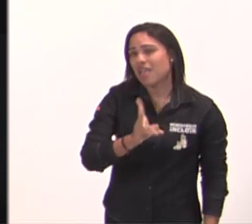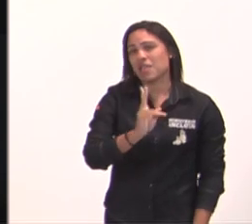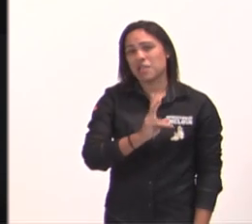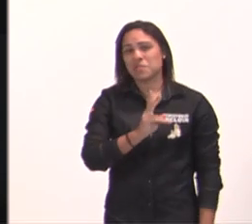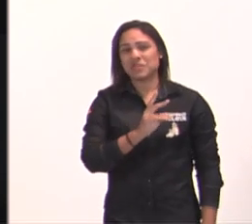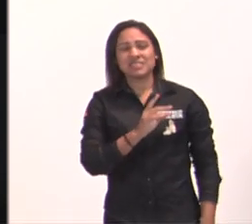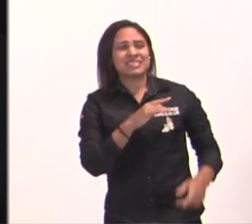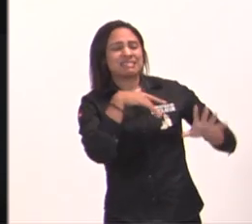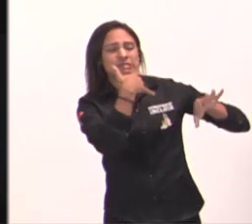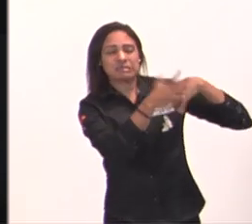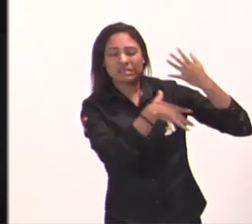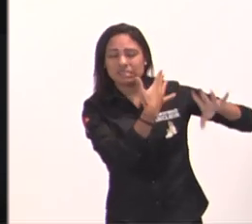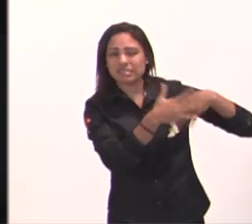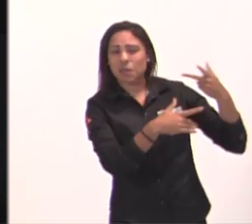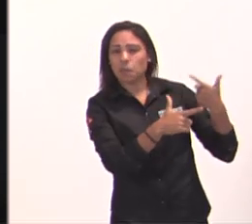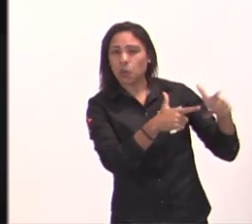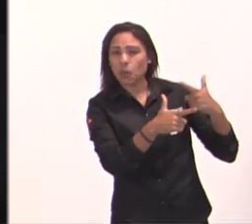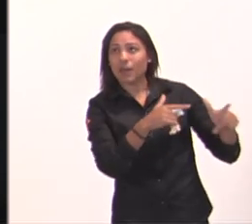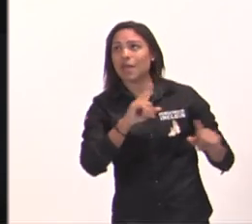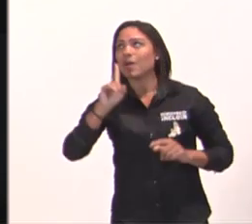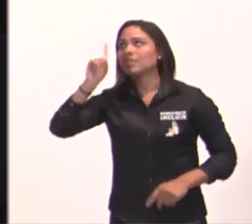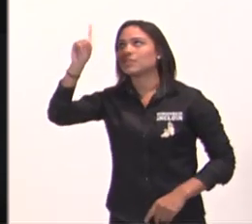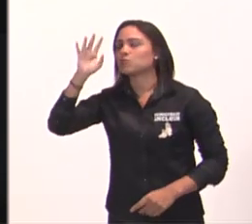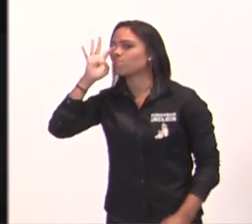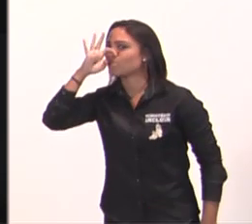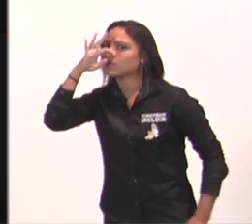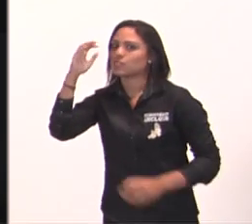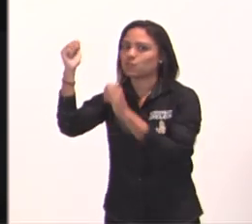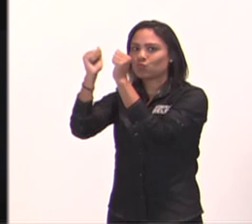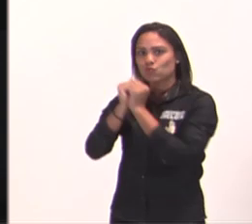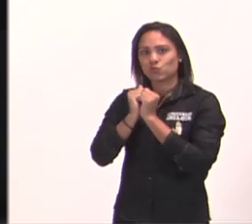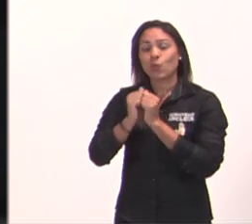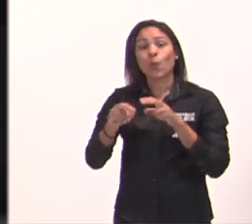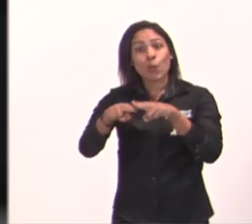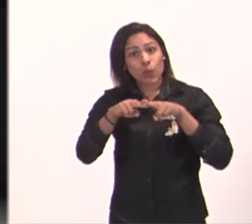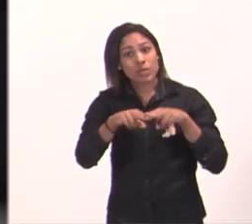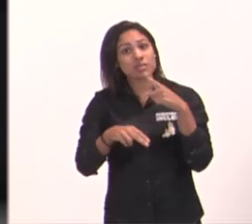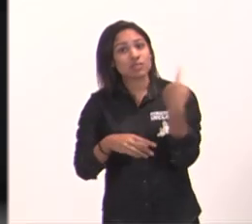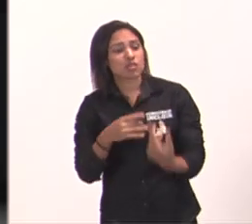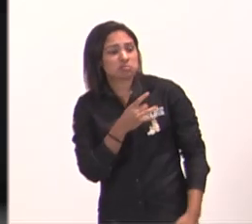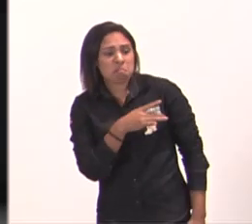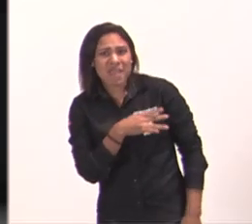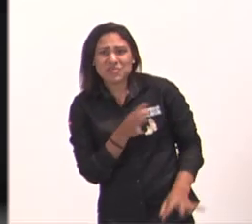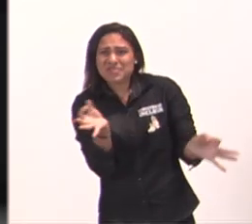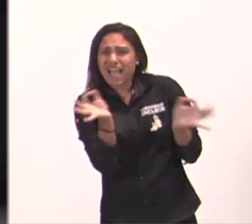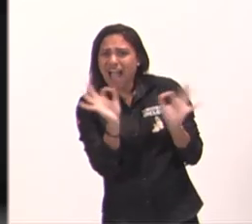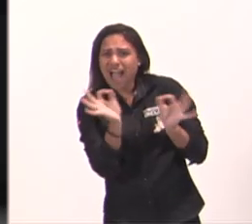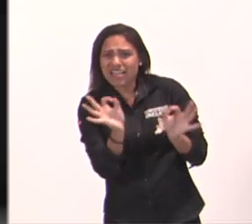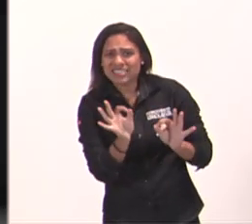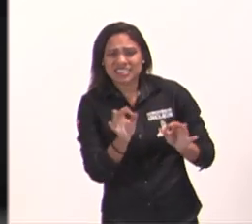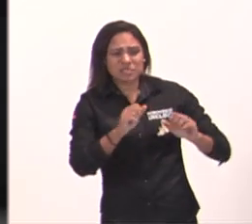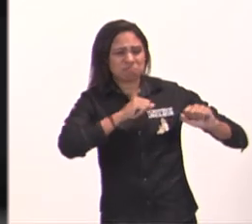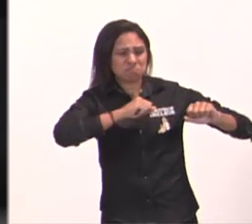por isso não temeremos, ainda que a terra trema e os montes afundem no coração do